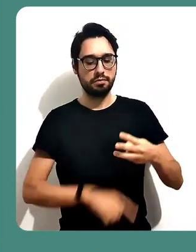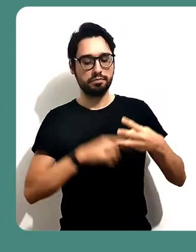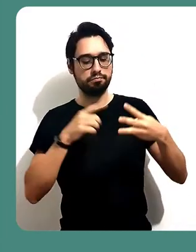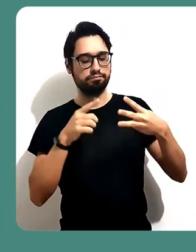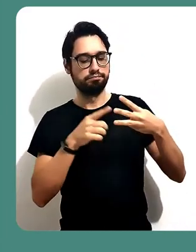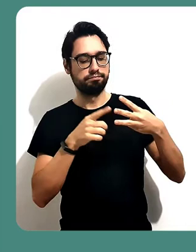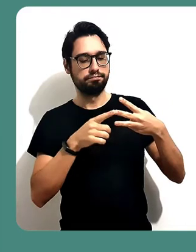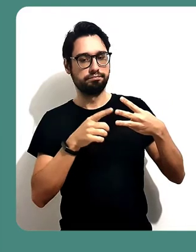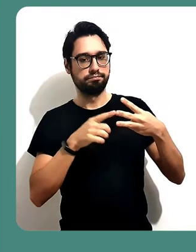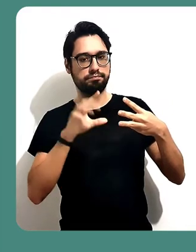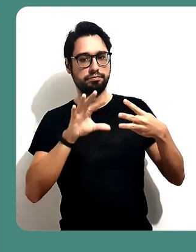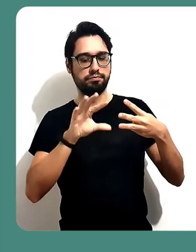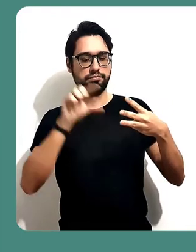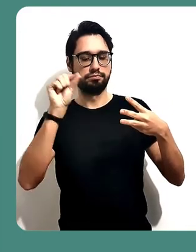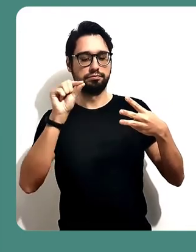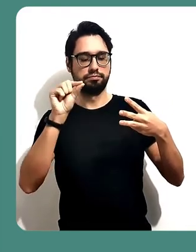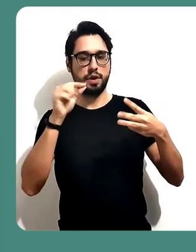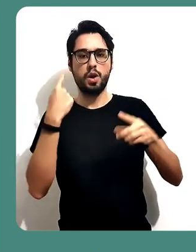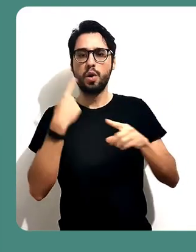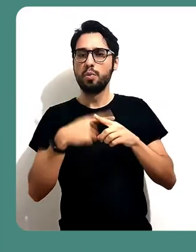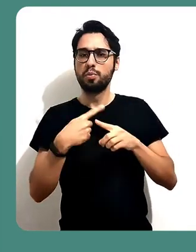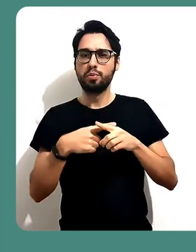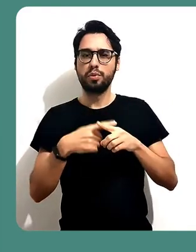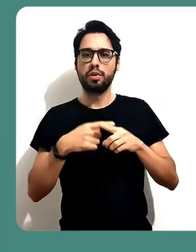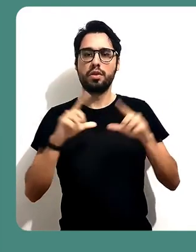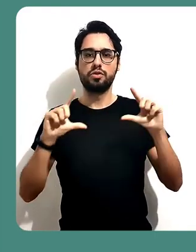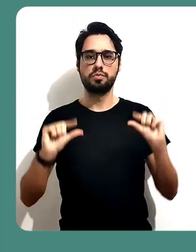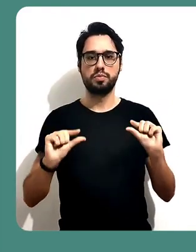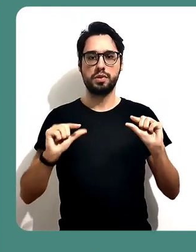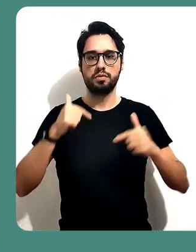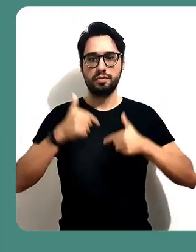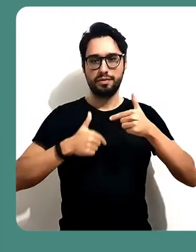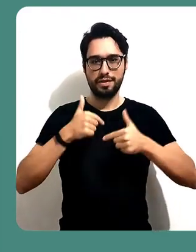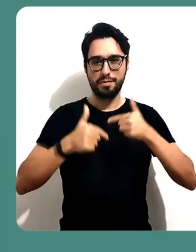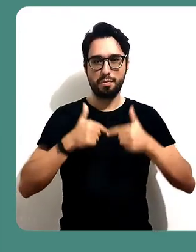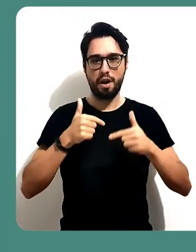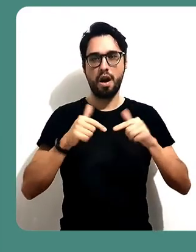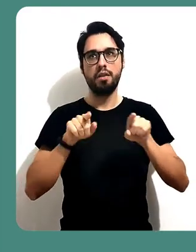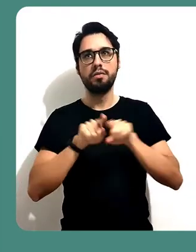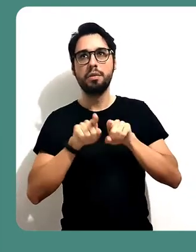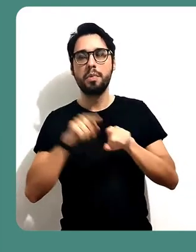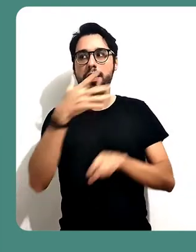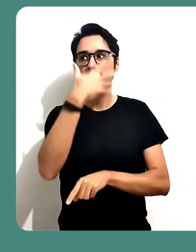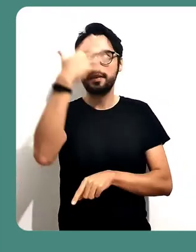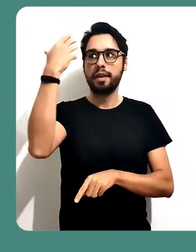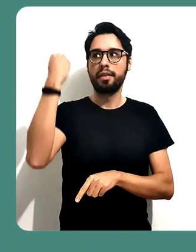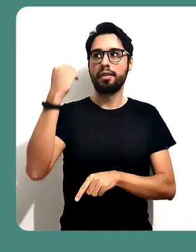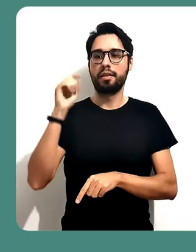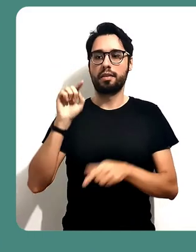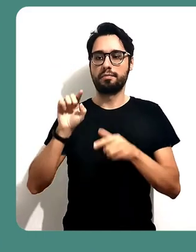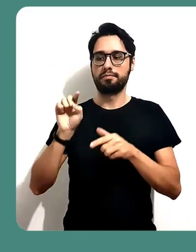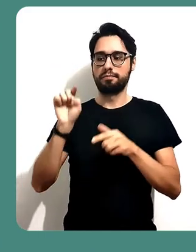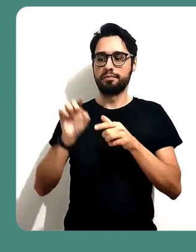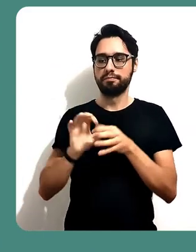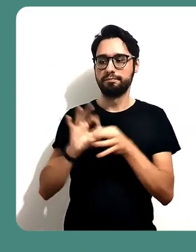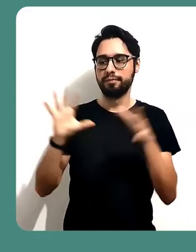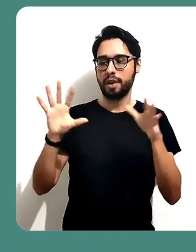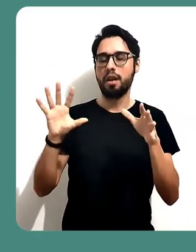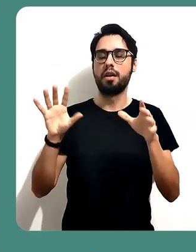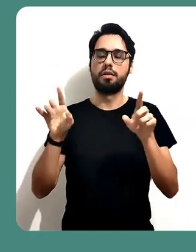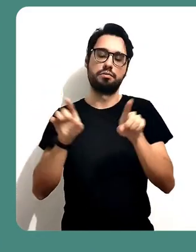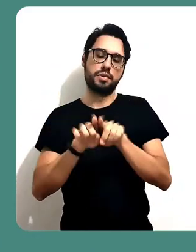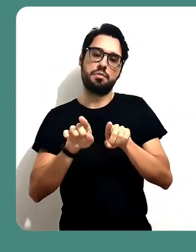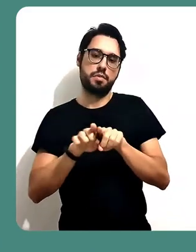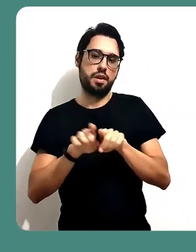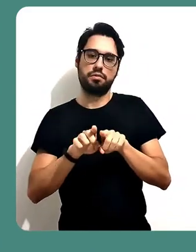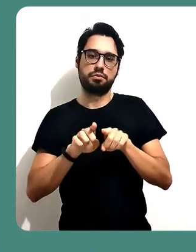minha sugestão é que vocês escolham sempre permitir todos porque evita de você ter mais trabalho ou